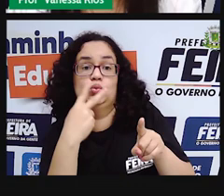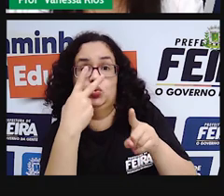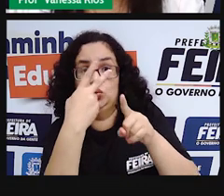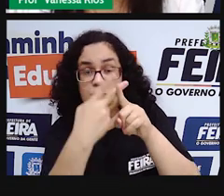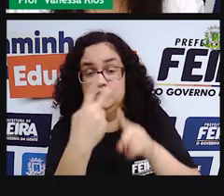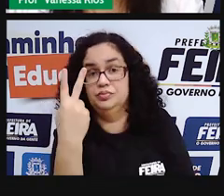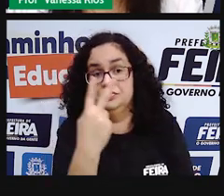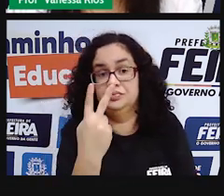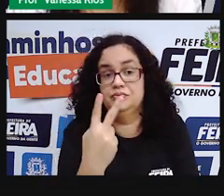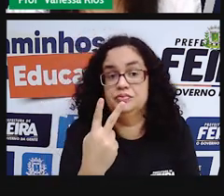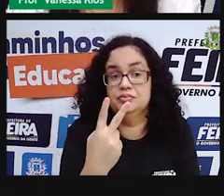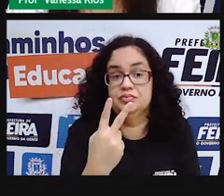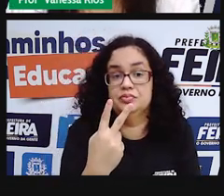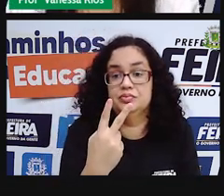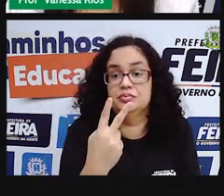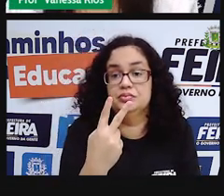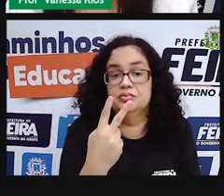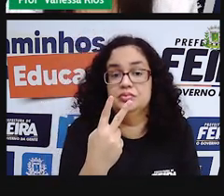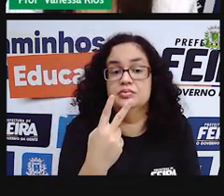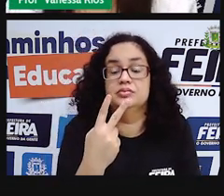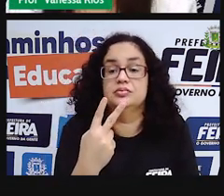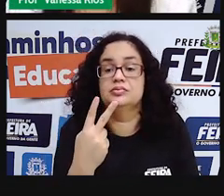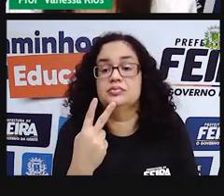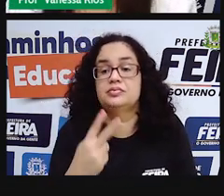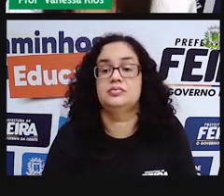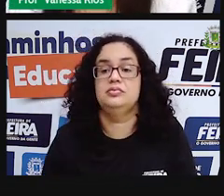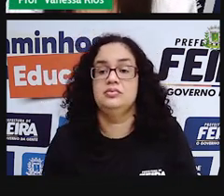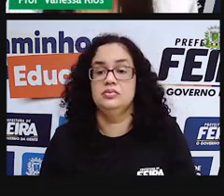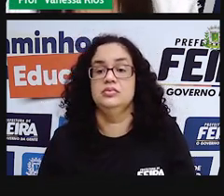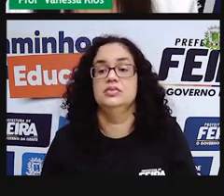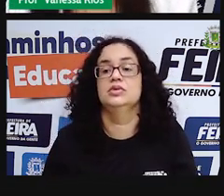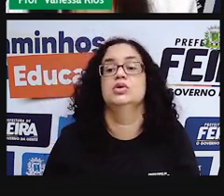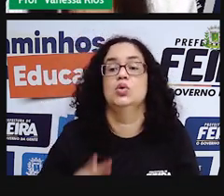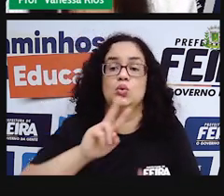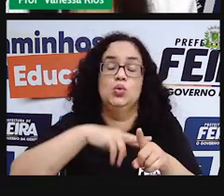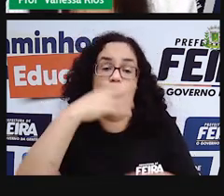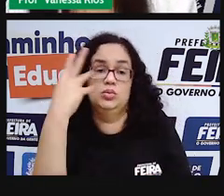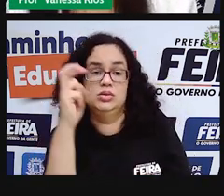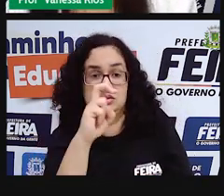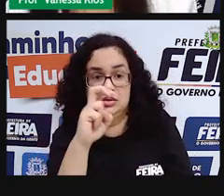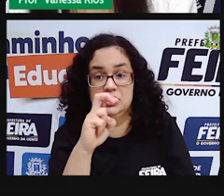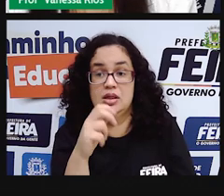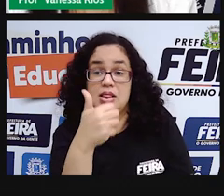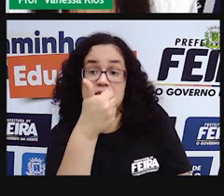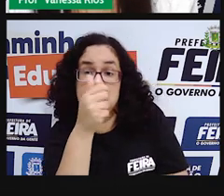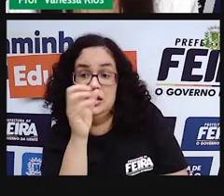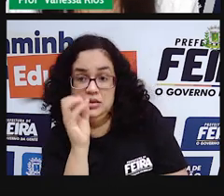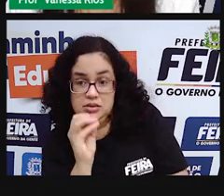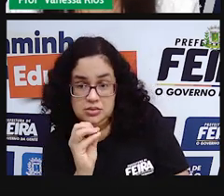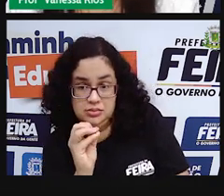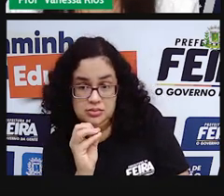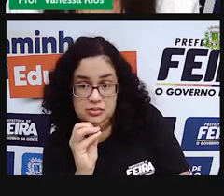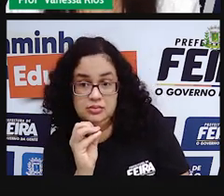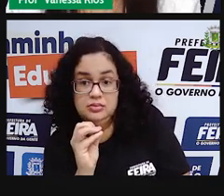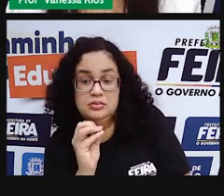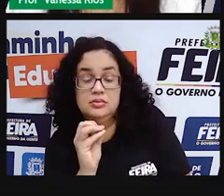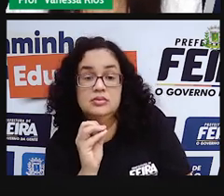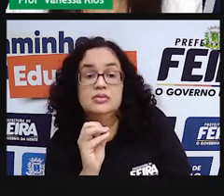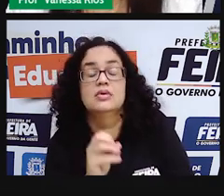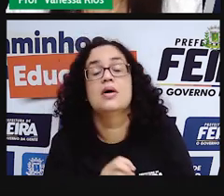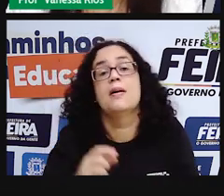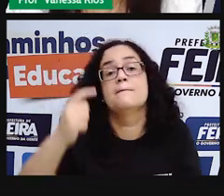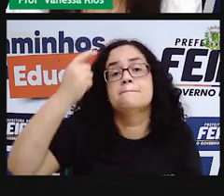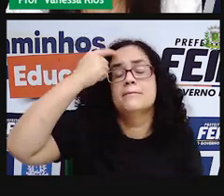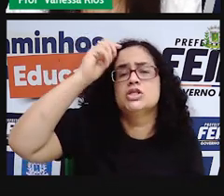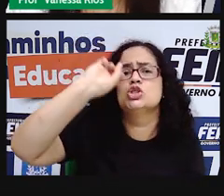proporcional. Então, ó, o dobro de cinco, dez. E quando a gente pensa em oito